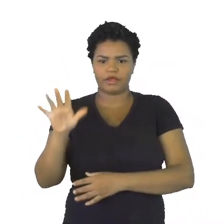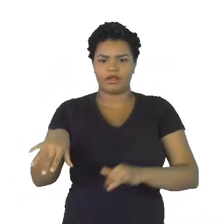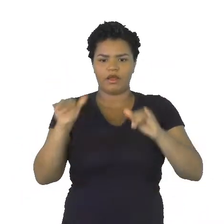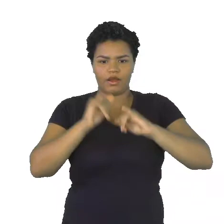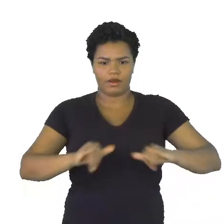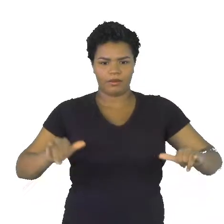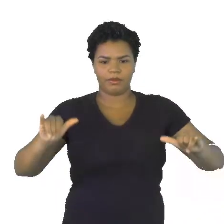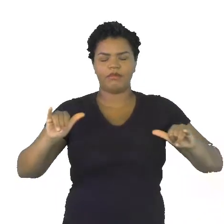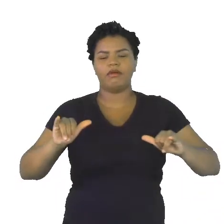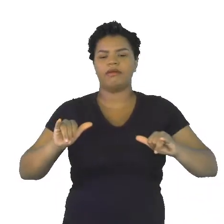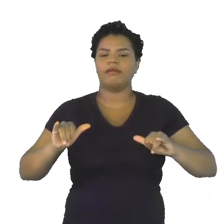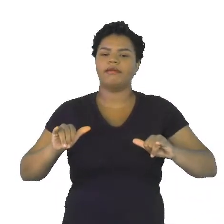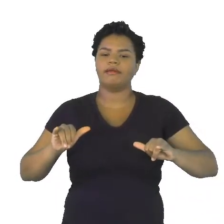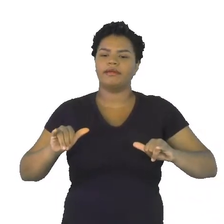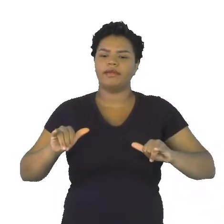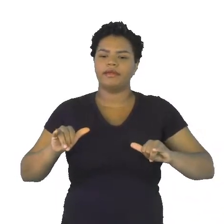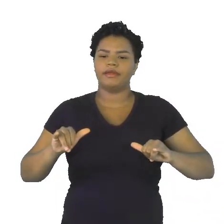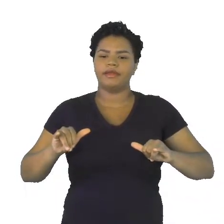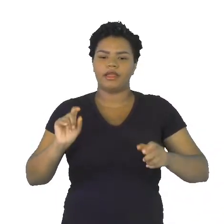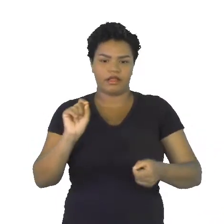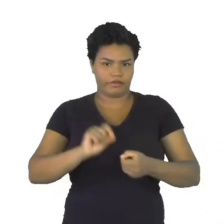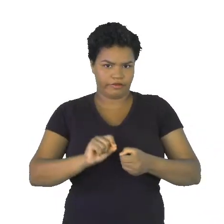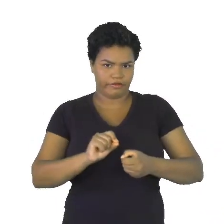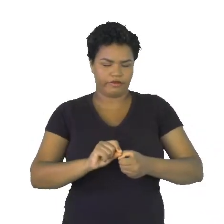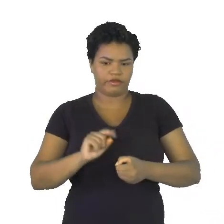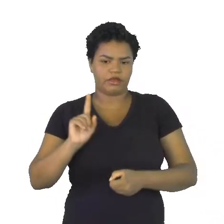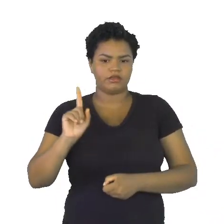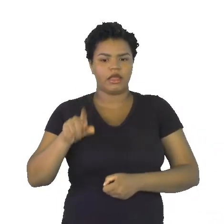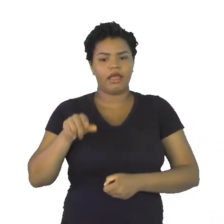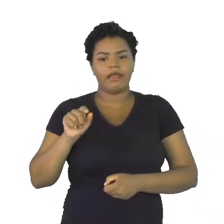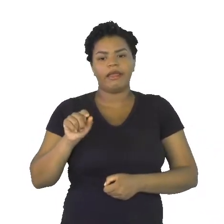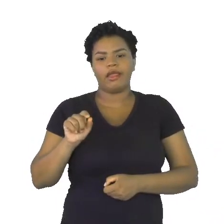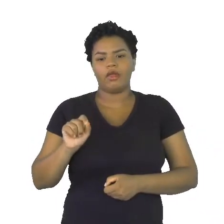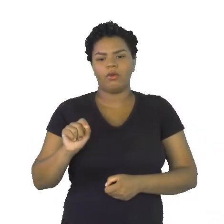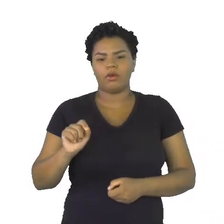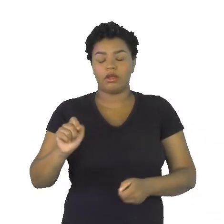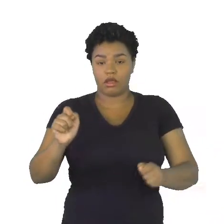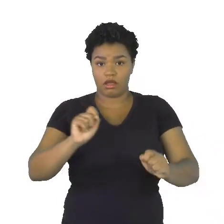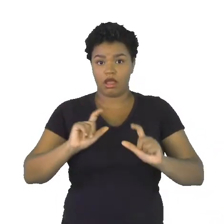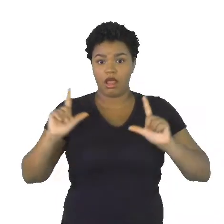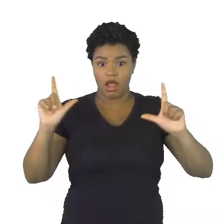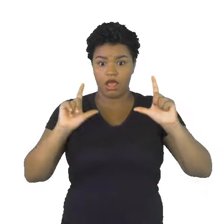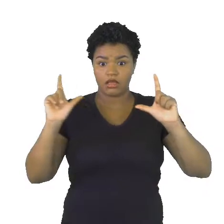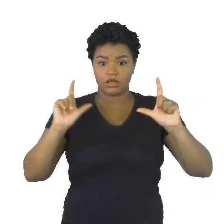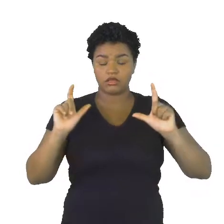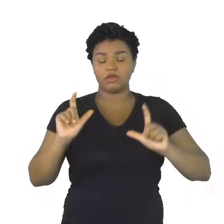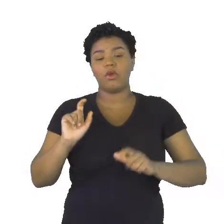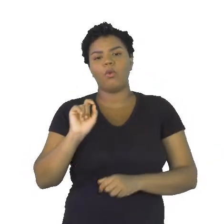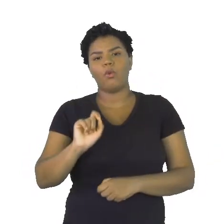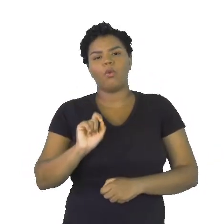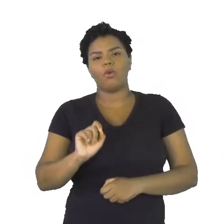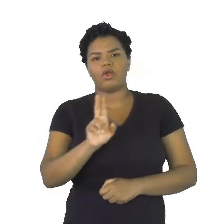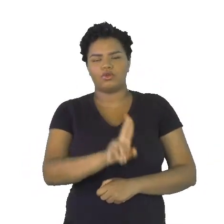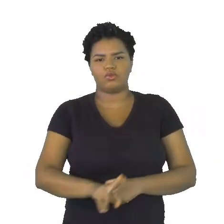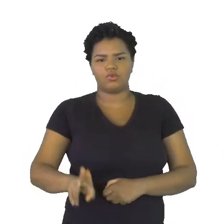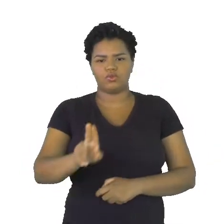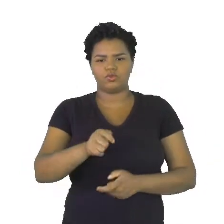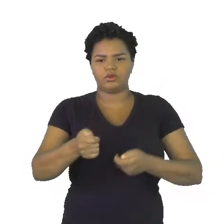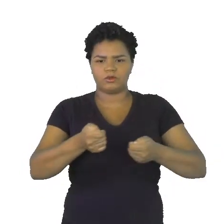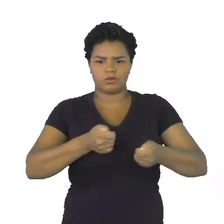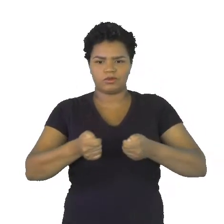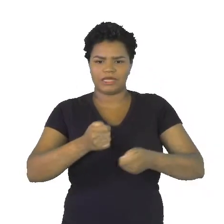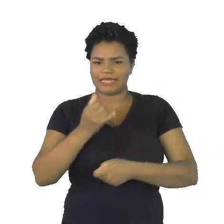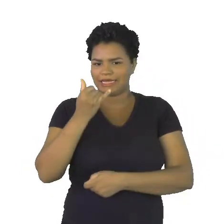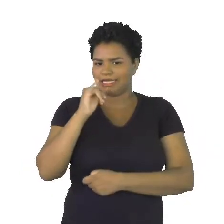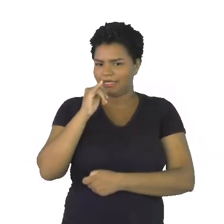que eles produziram chama a atenção aí para o uso racional da energia elétrica.